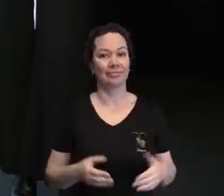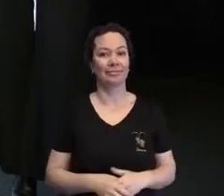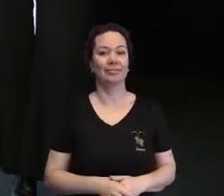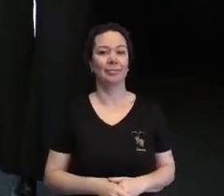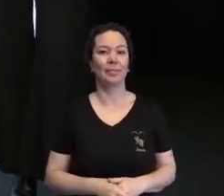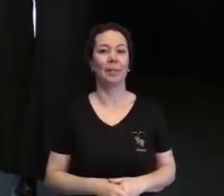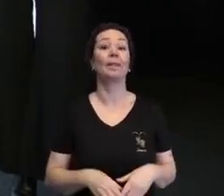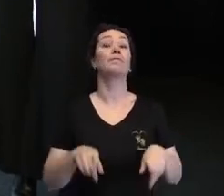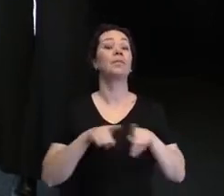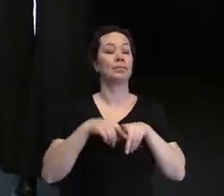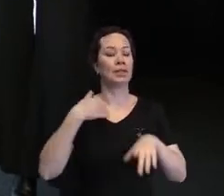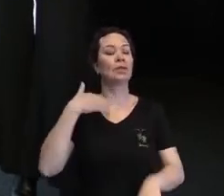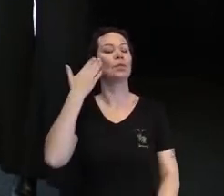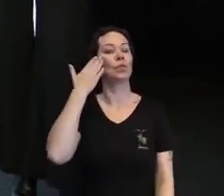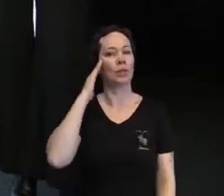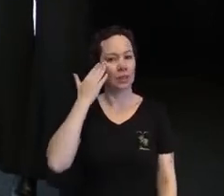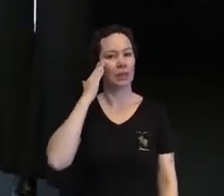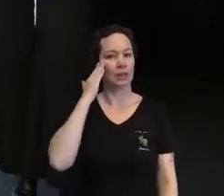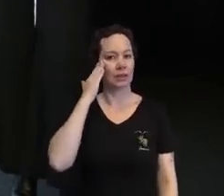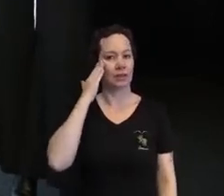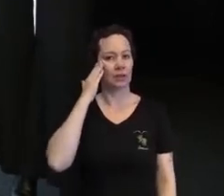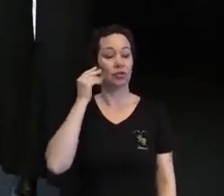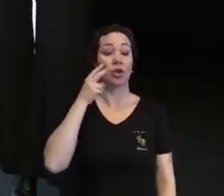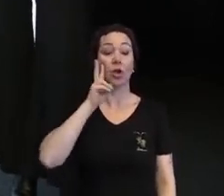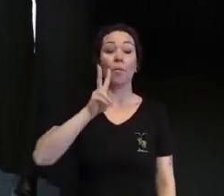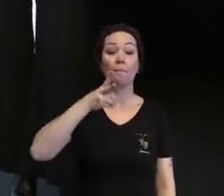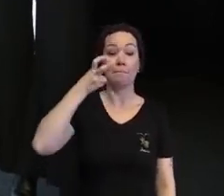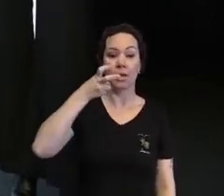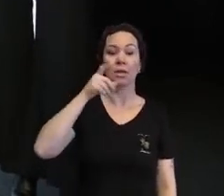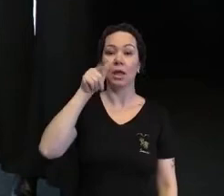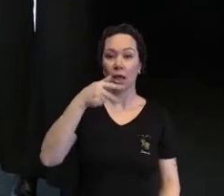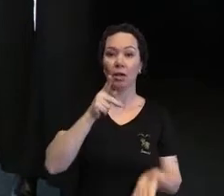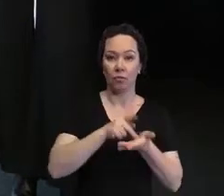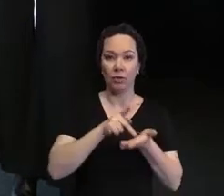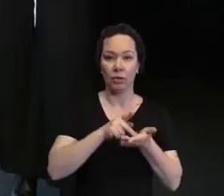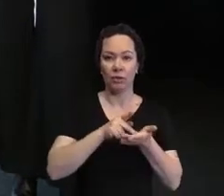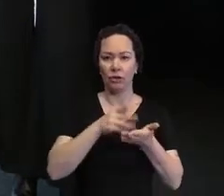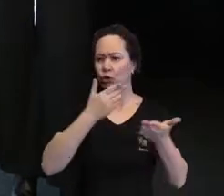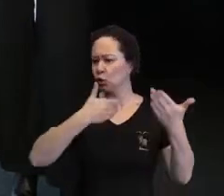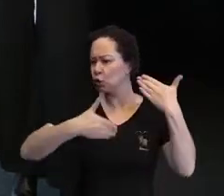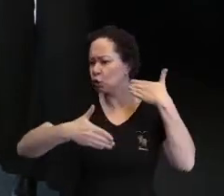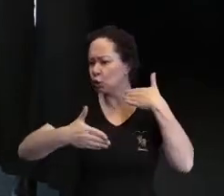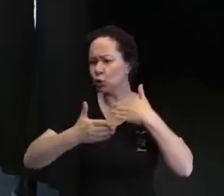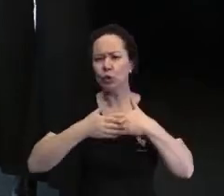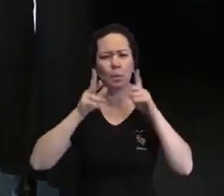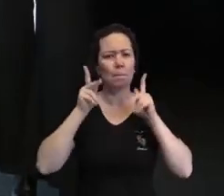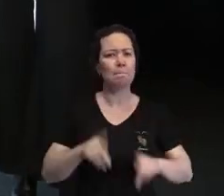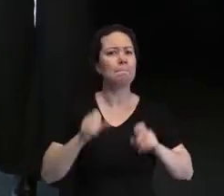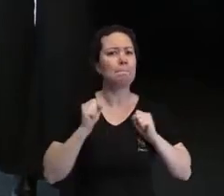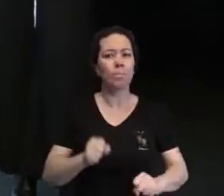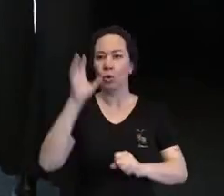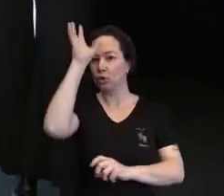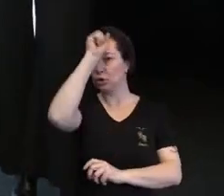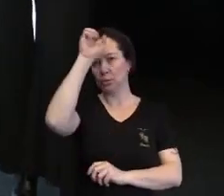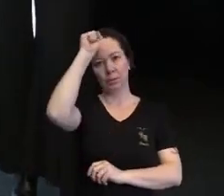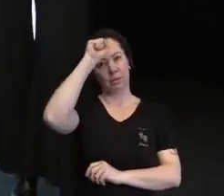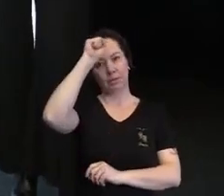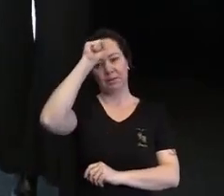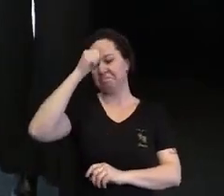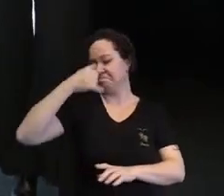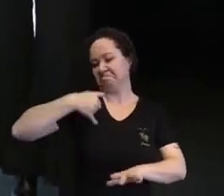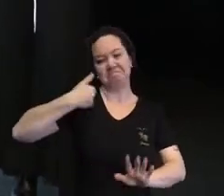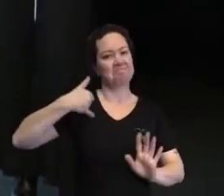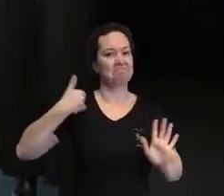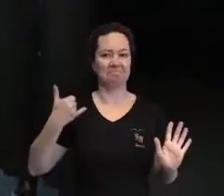Entendi também e constatei que todas as pessoas podem aprender em qualquer momento da vida, desde que